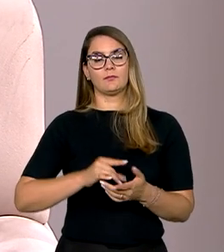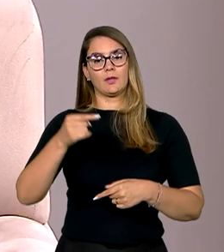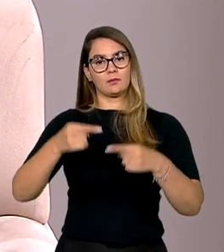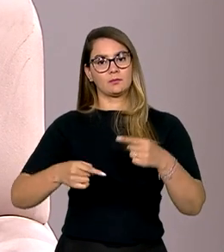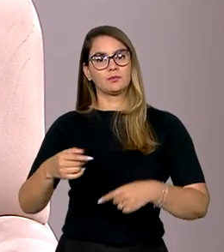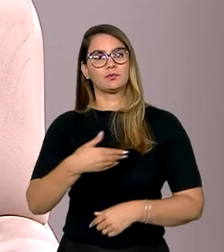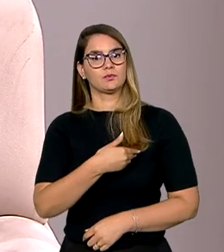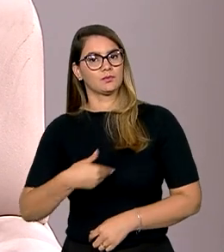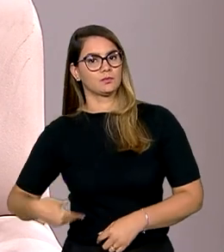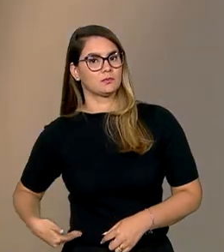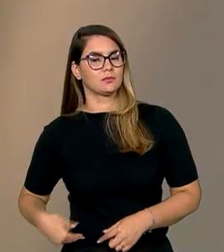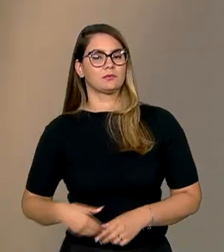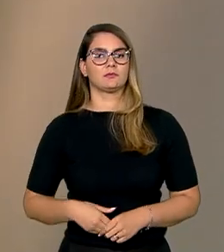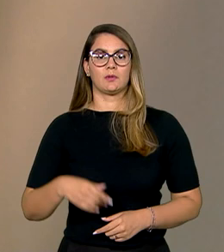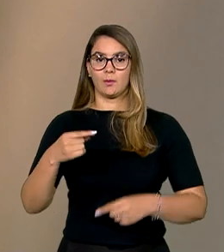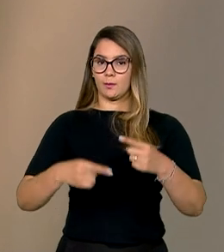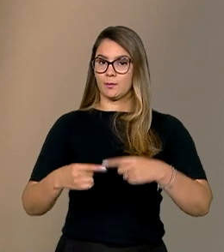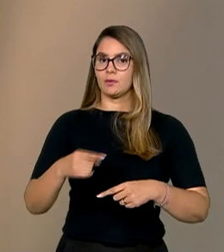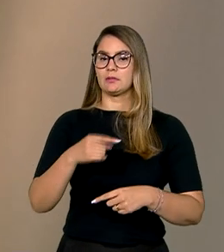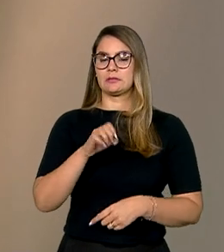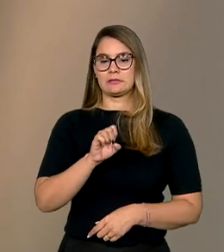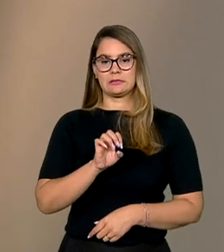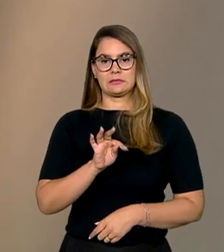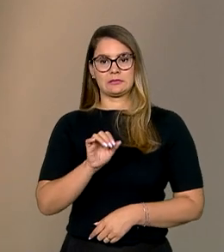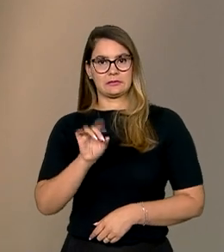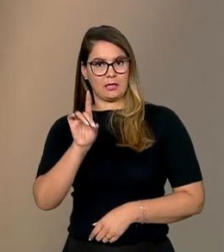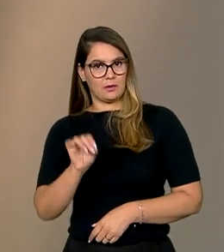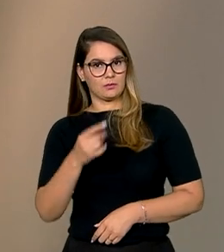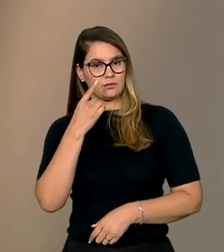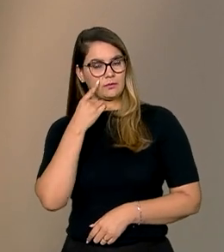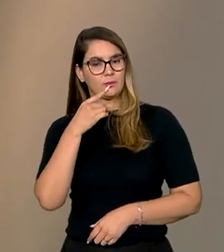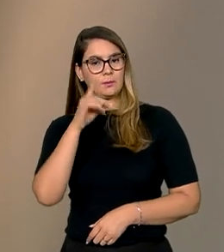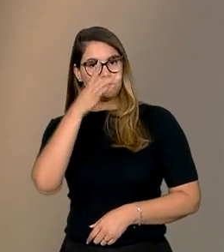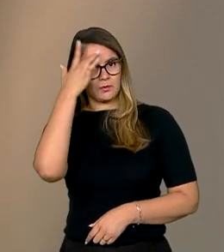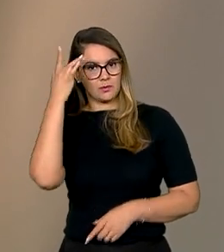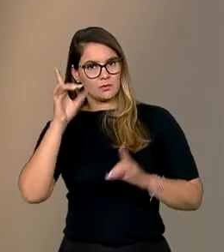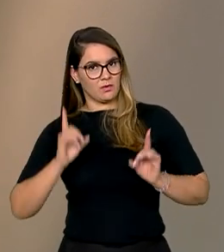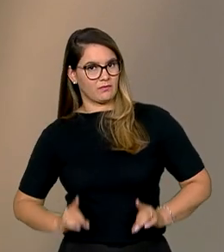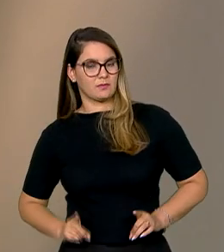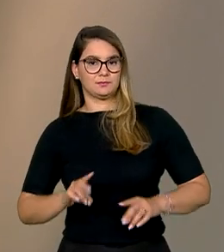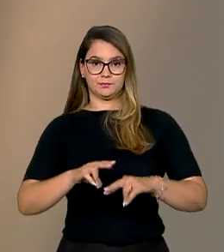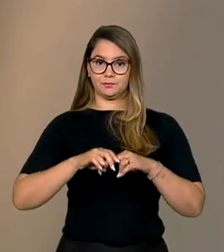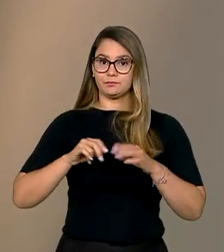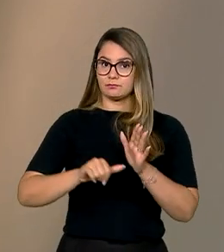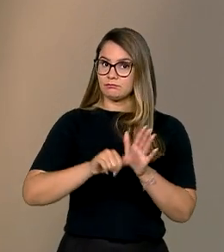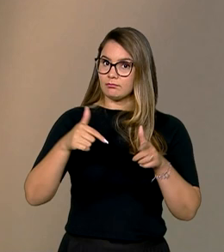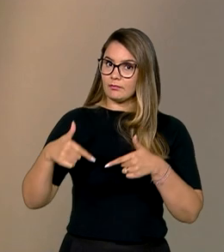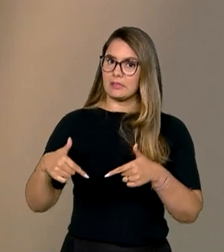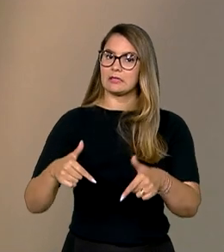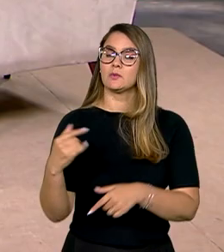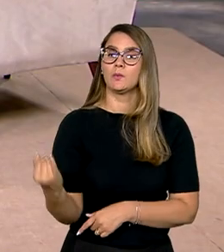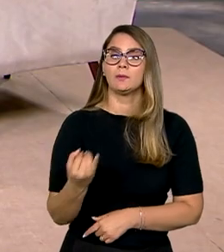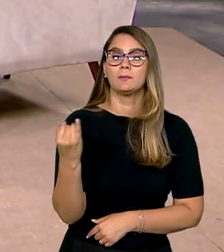públicas como políticas de Estado, as políticas públicas reconhecendo as pessoas com deficiência. Por isso, a primeira ação bem importante